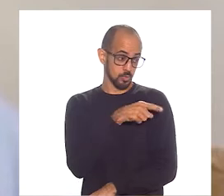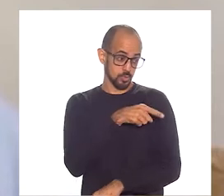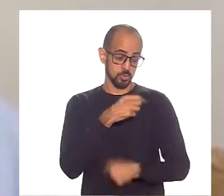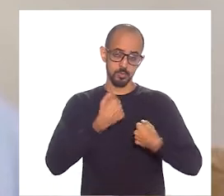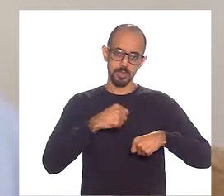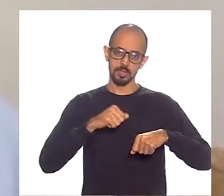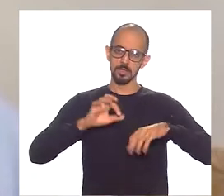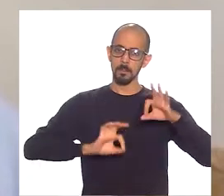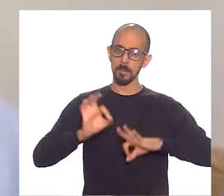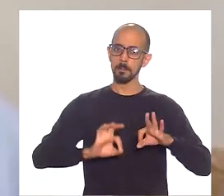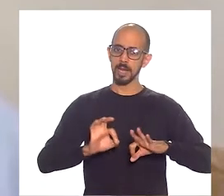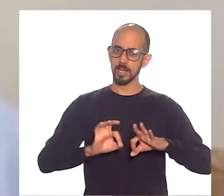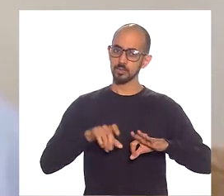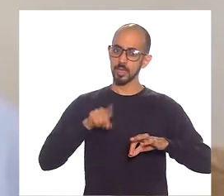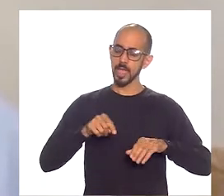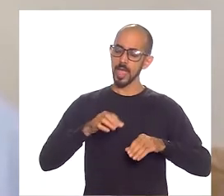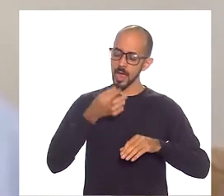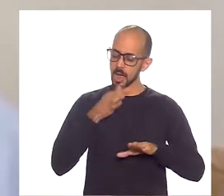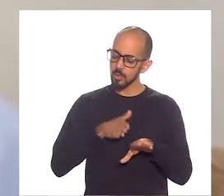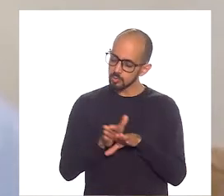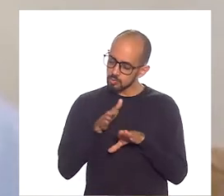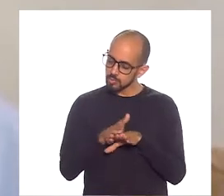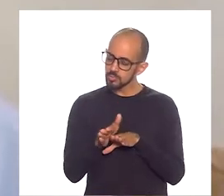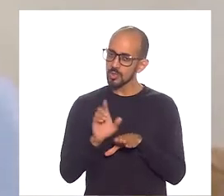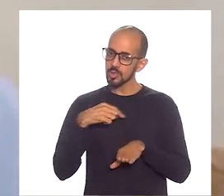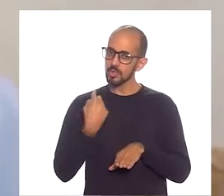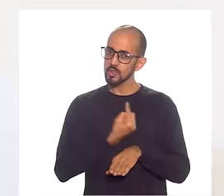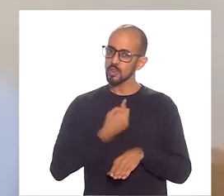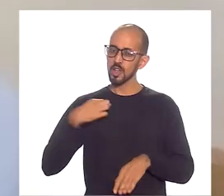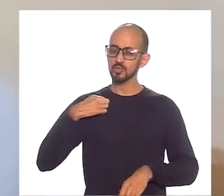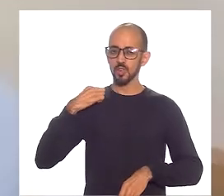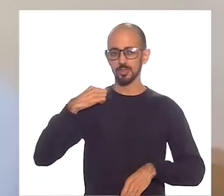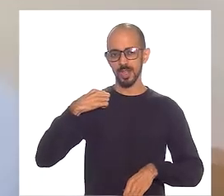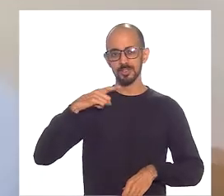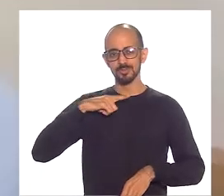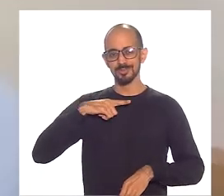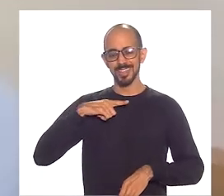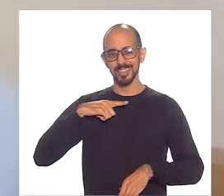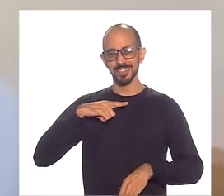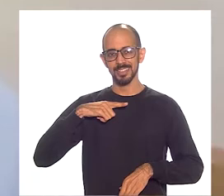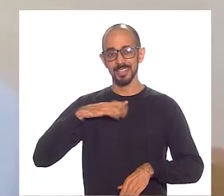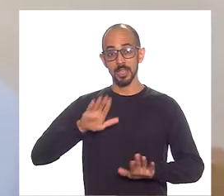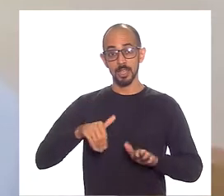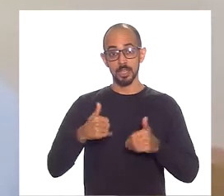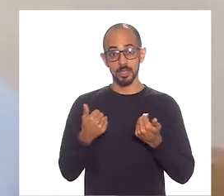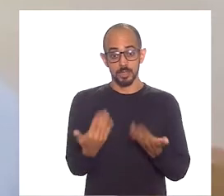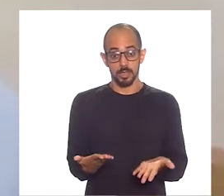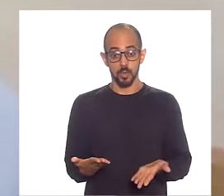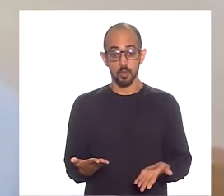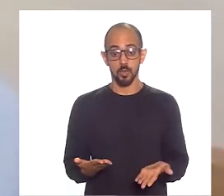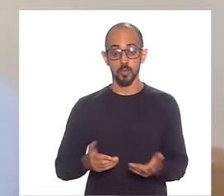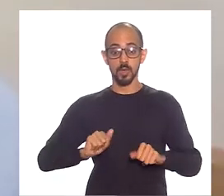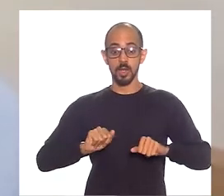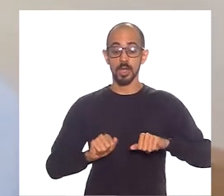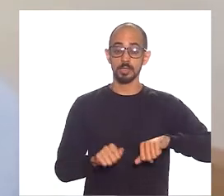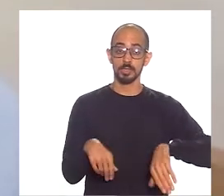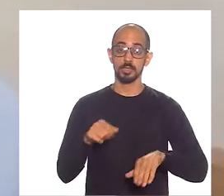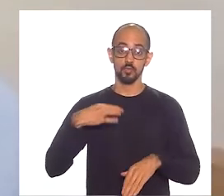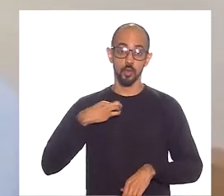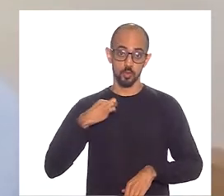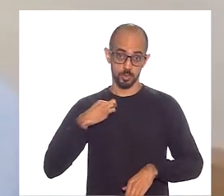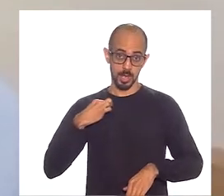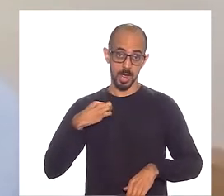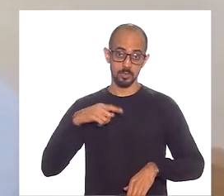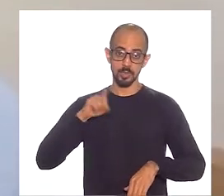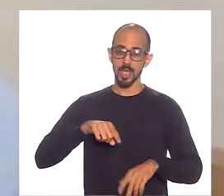E é esse recado que os nossos voluntários estão levando para eles. A participação dos voluntários é como na